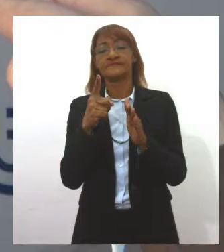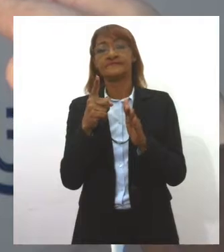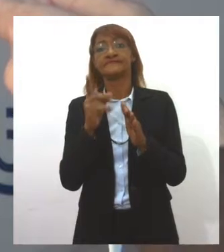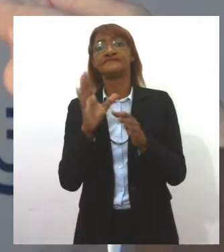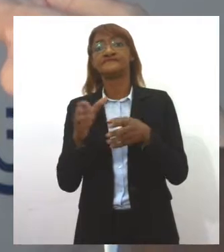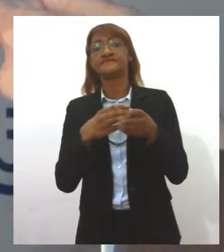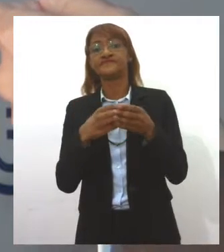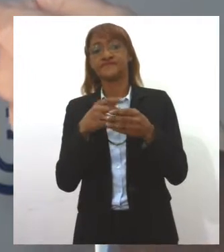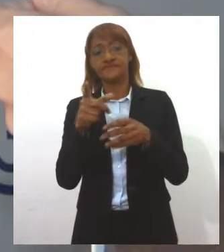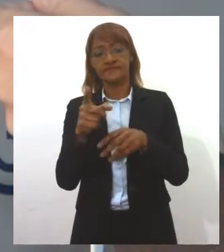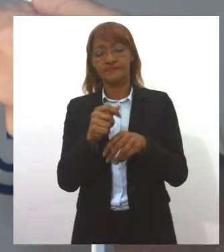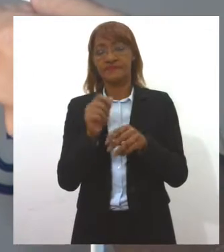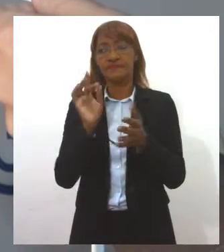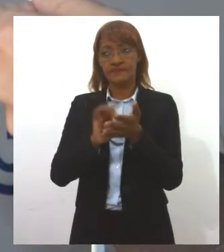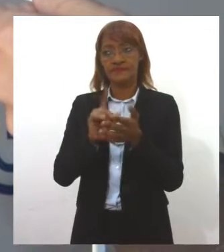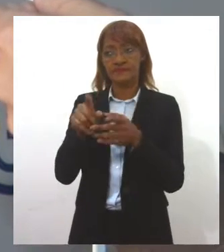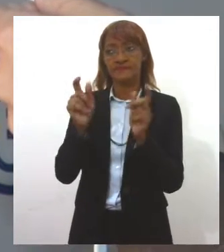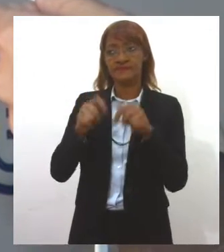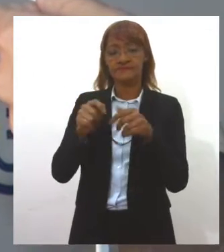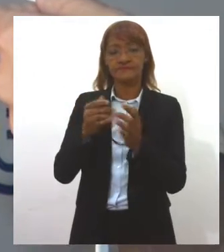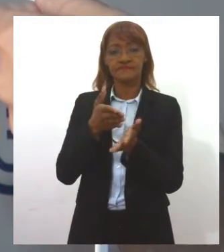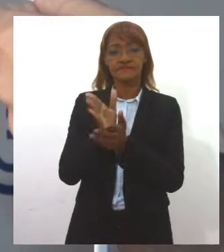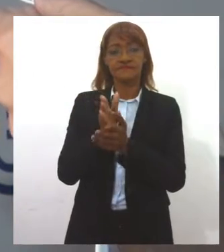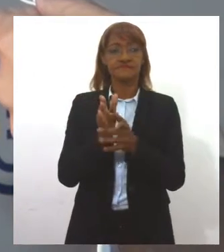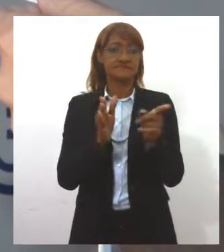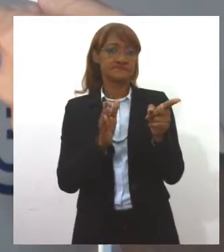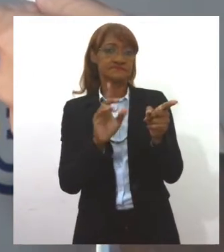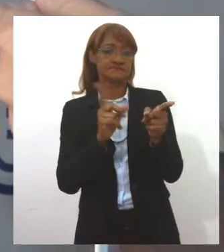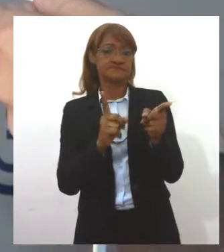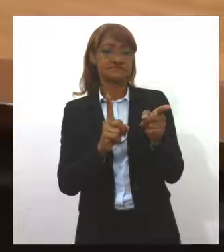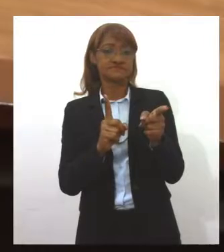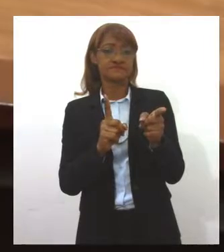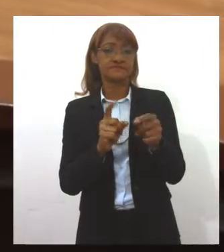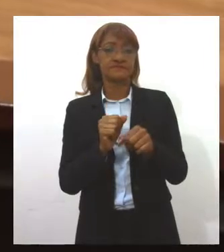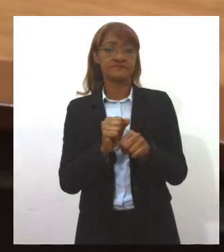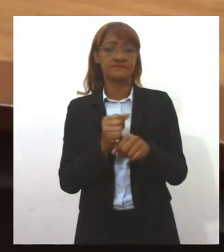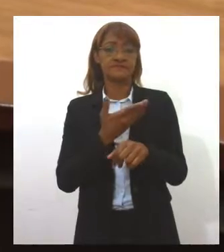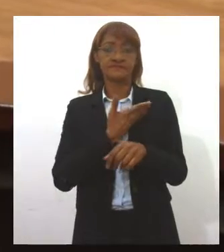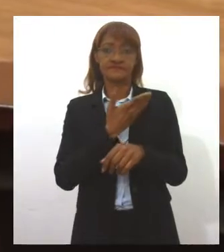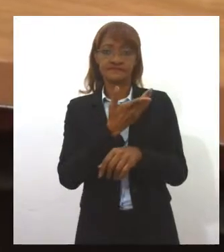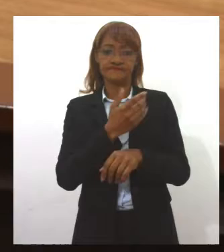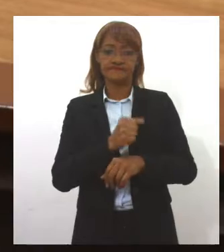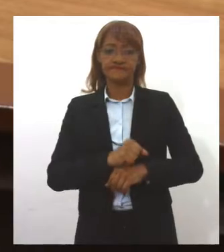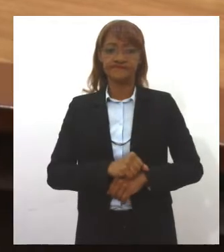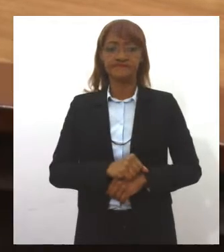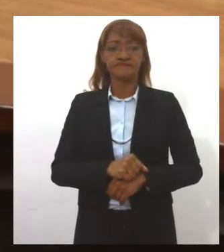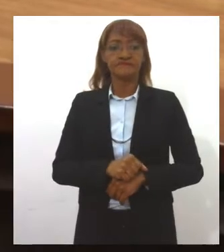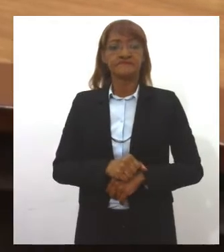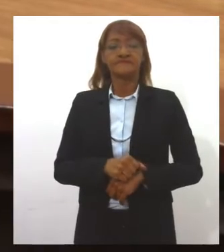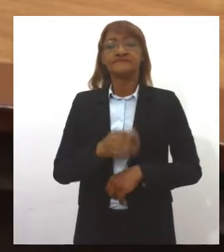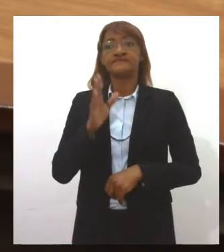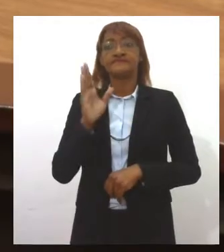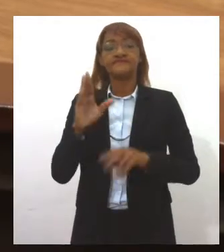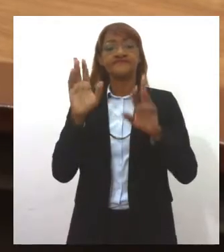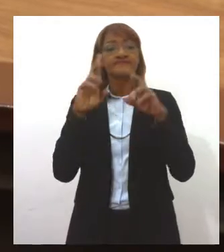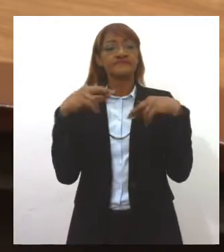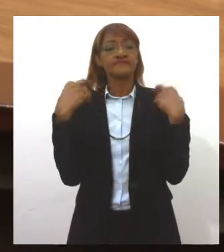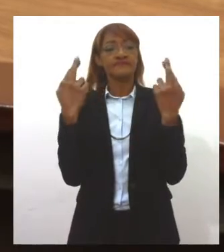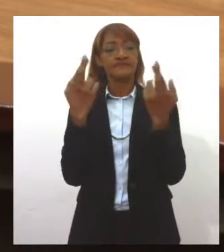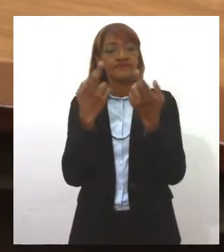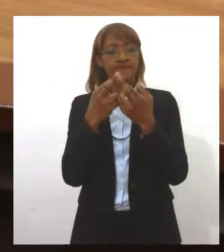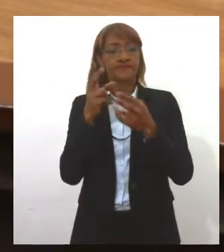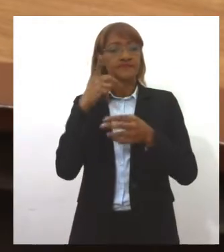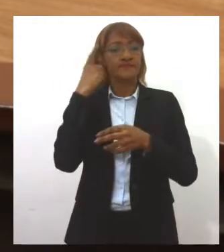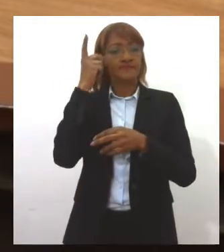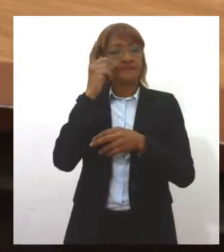quem tiver a titulação possa ser aprovado e não por outros caminhos. Iniciando os pronunciamentos do grande expediente, o deputado